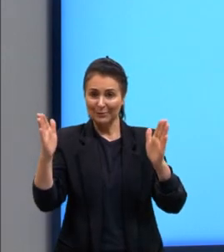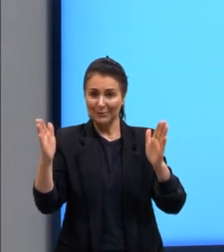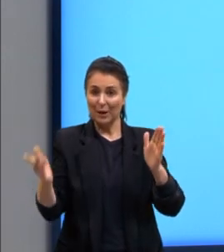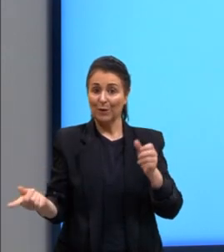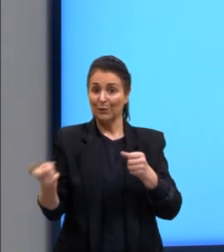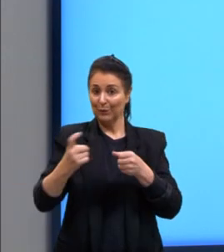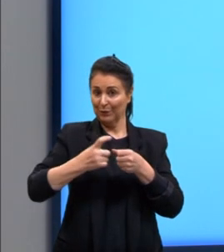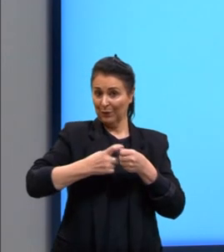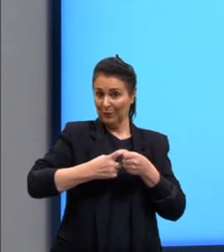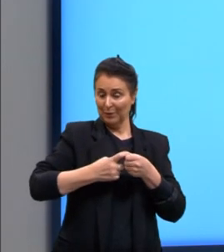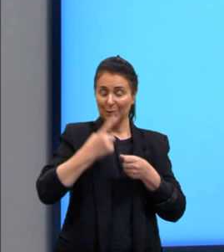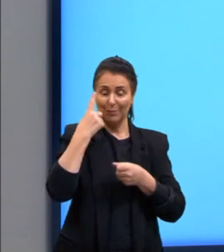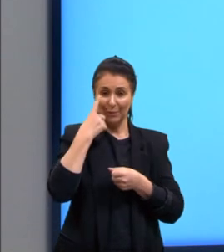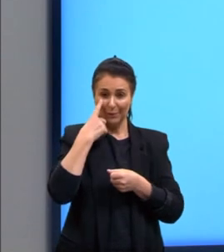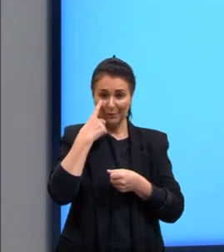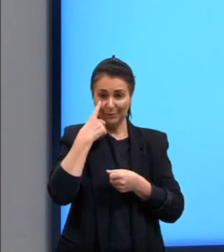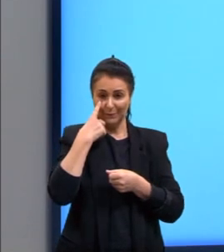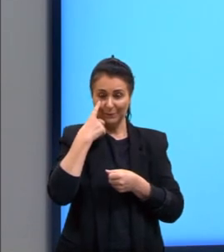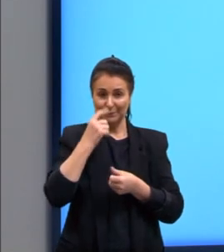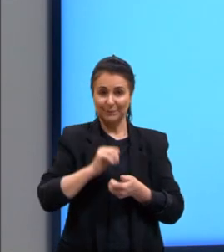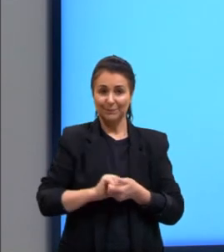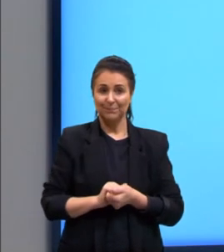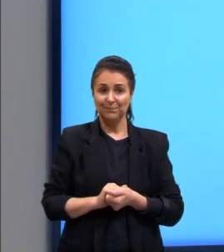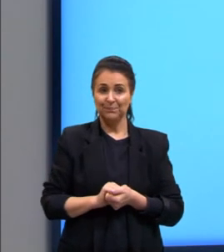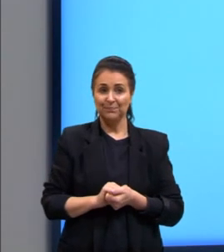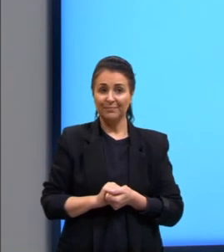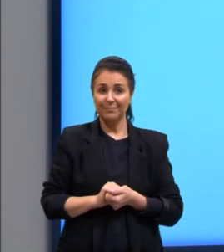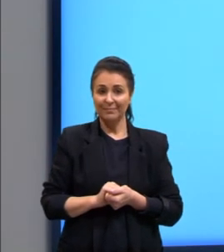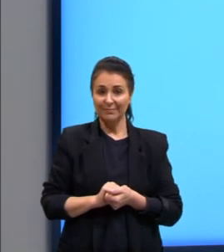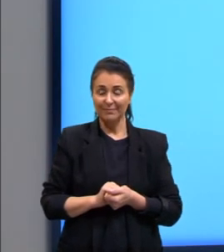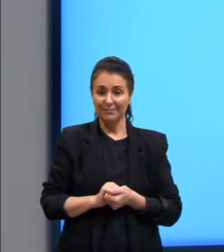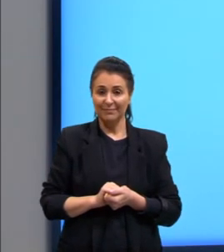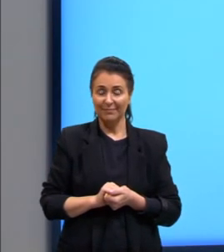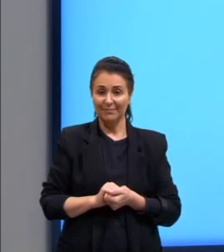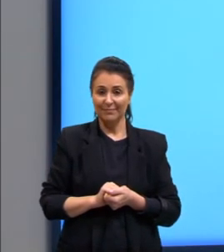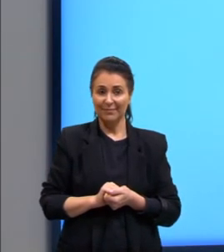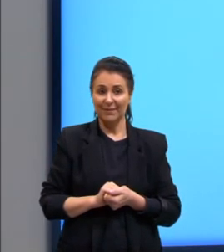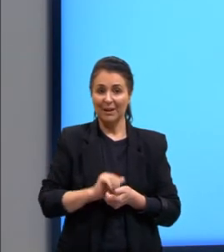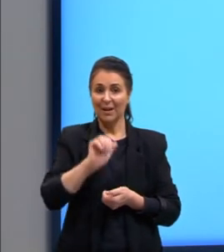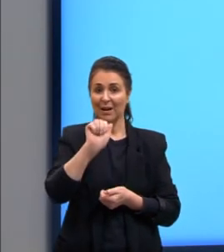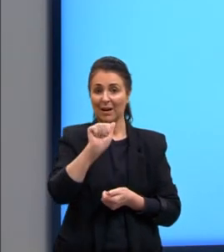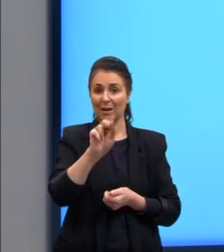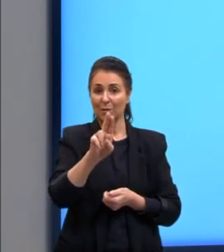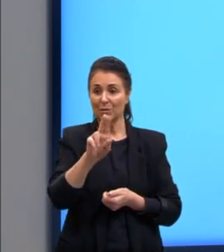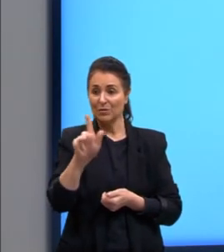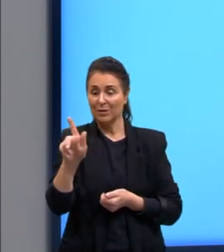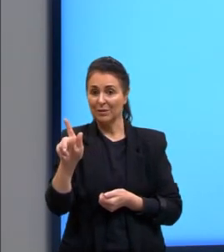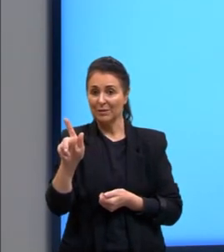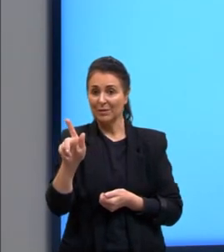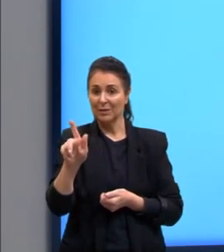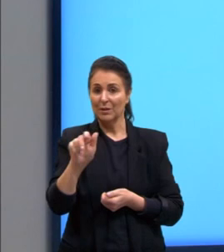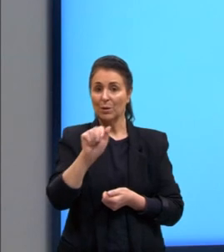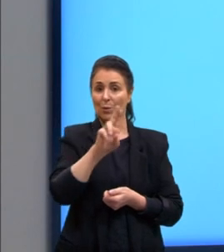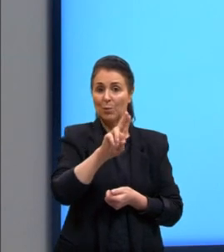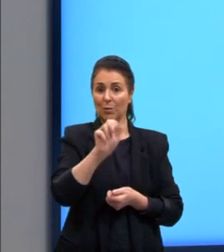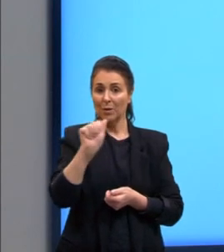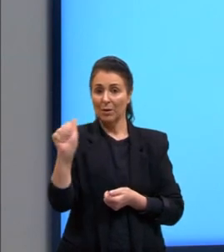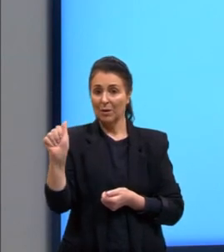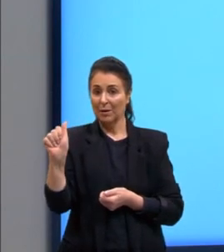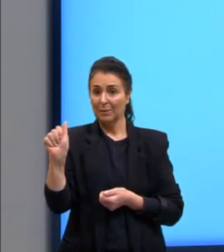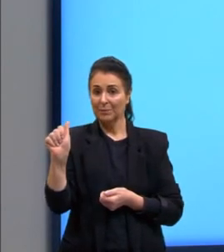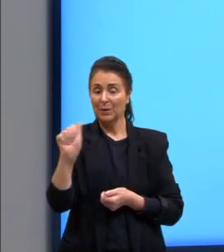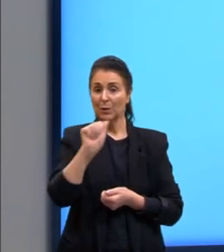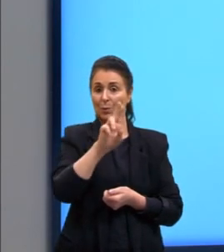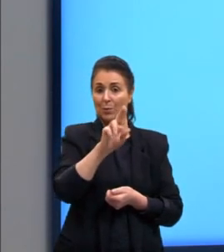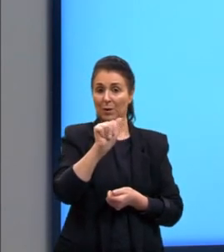pouquinho lá para vocês lembrar. A OG começa, o UAG também